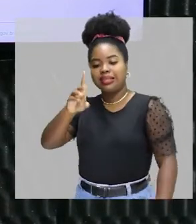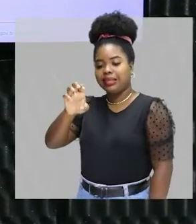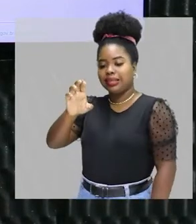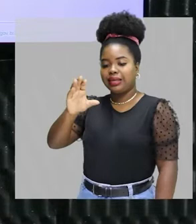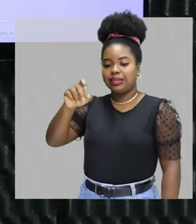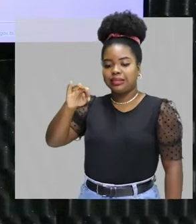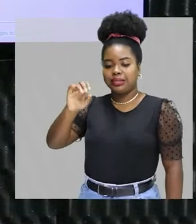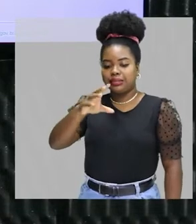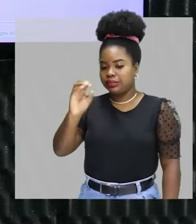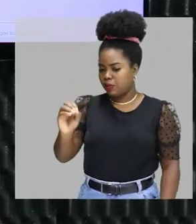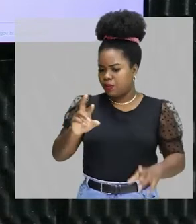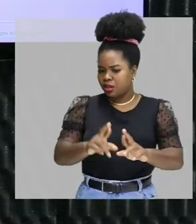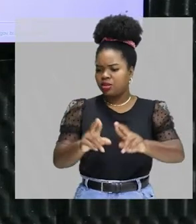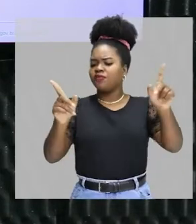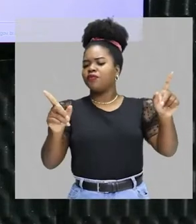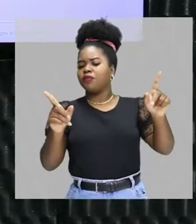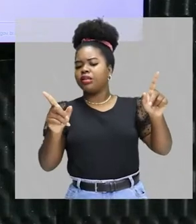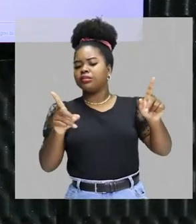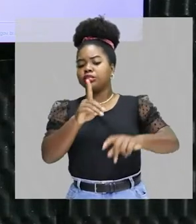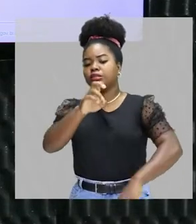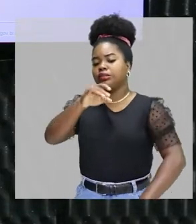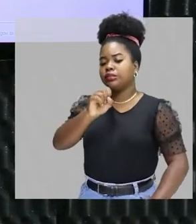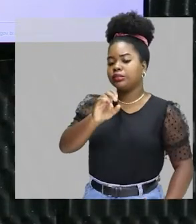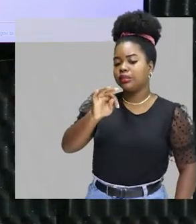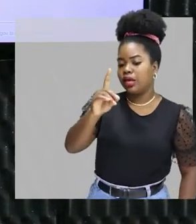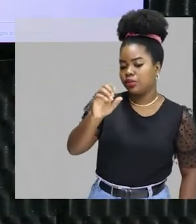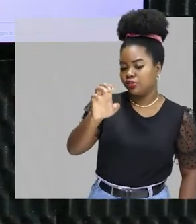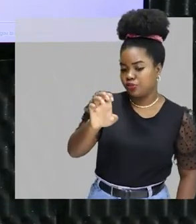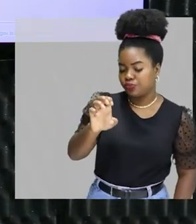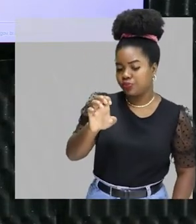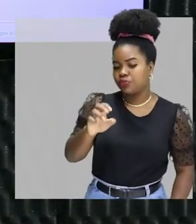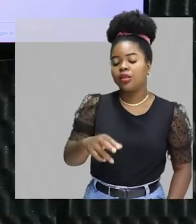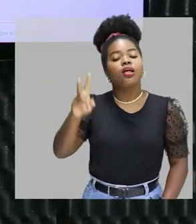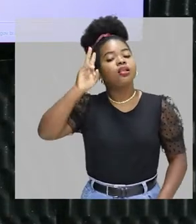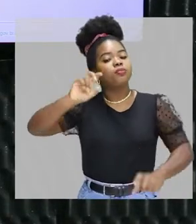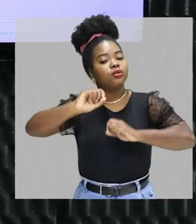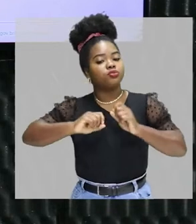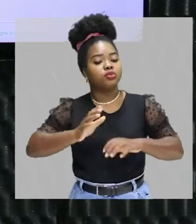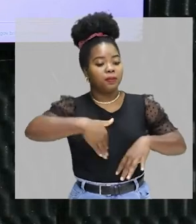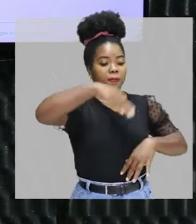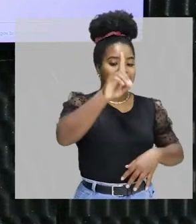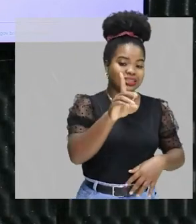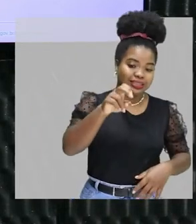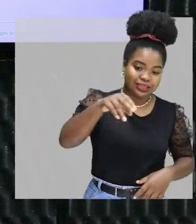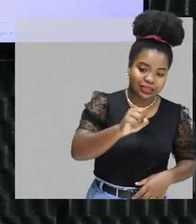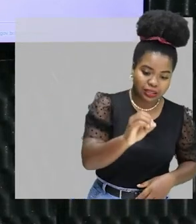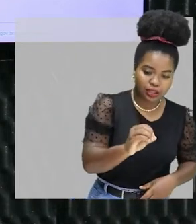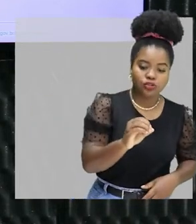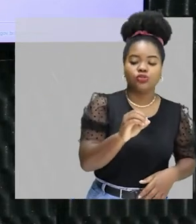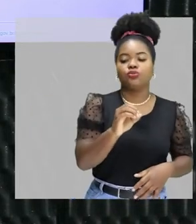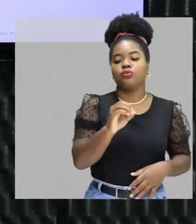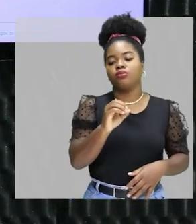diferença de densidade. Lembrando que o corpo mais denso vai ocupar a parte de baixo,